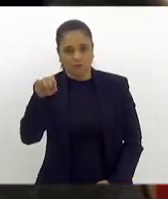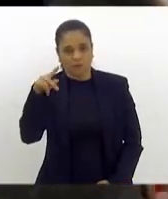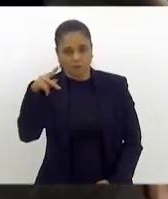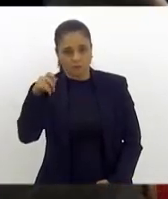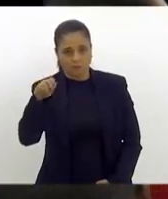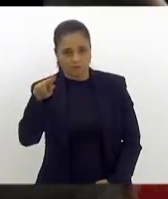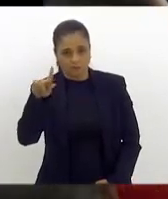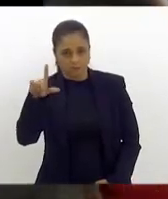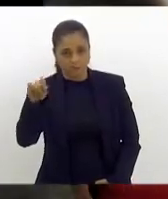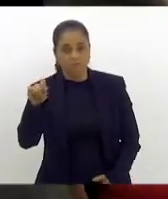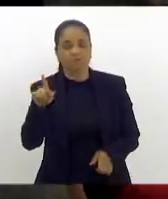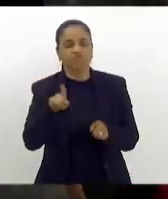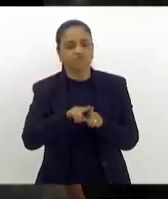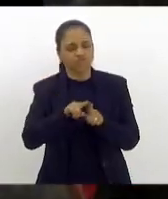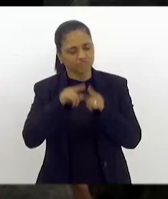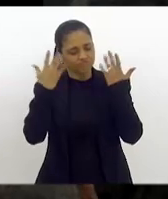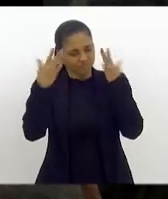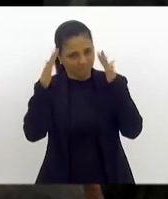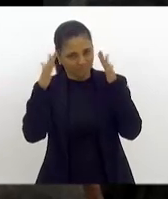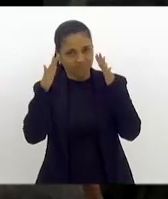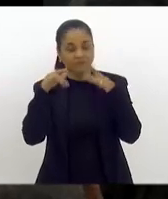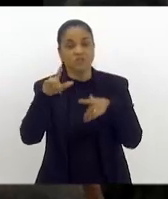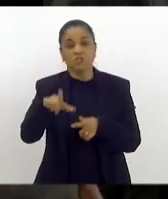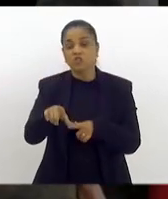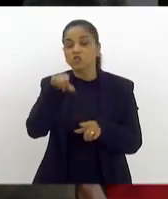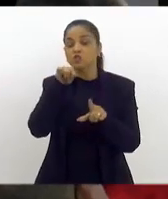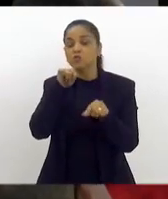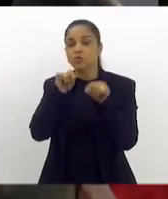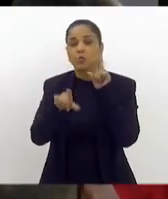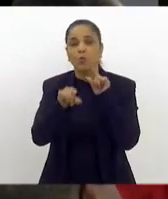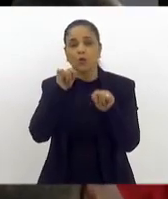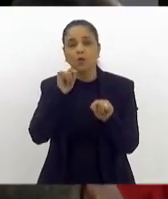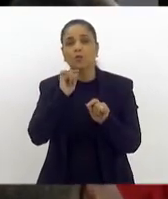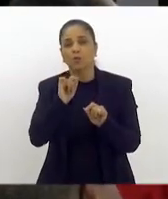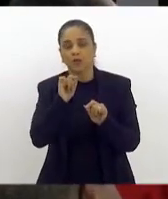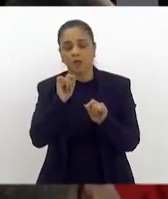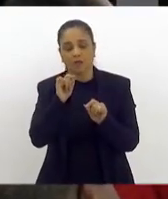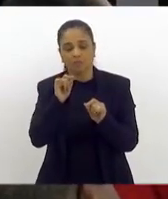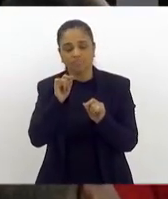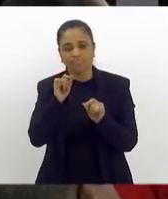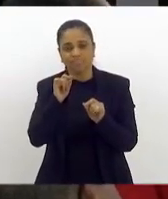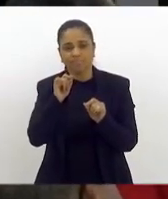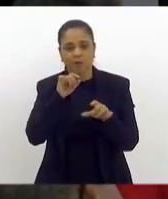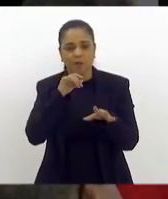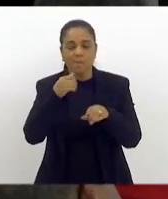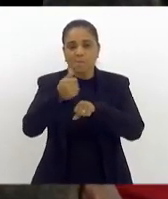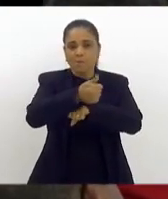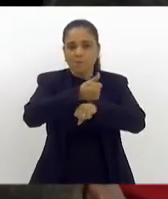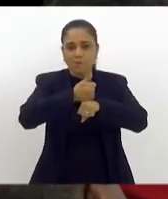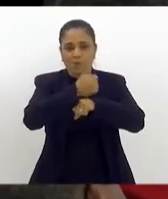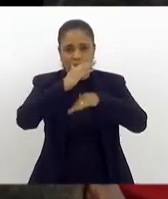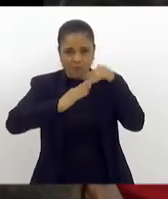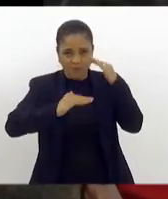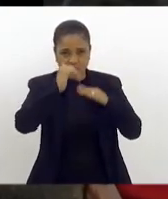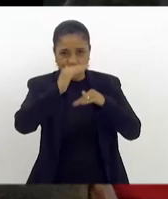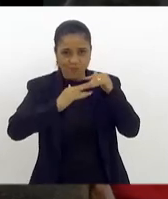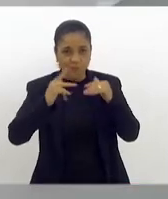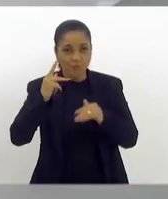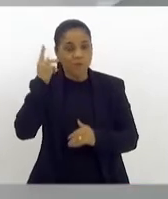que escolheu o veio político, já que